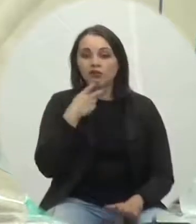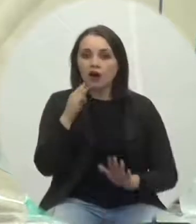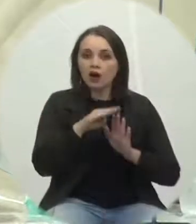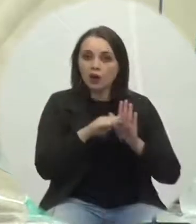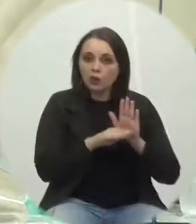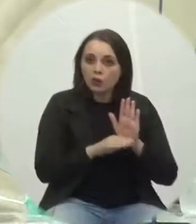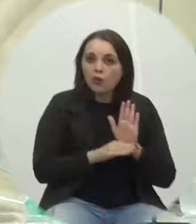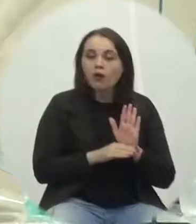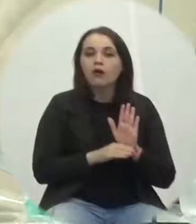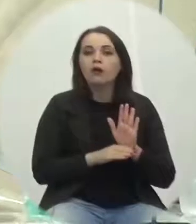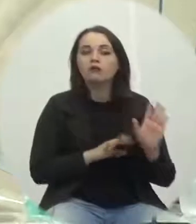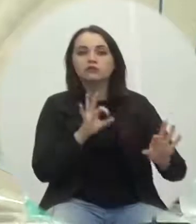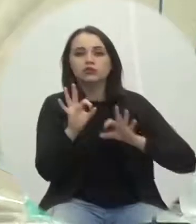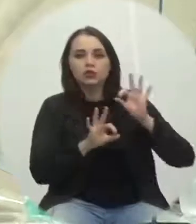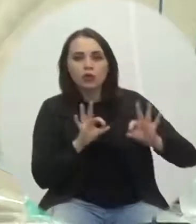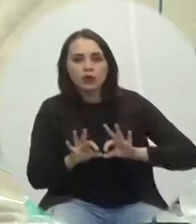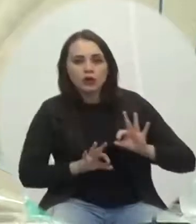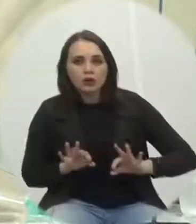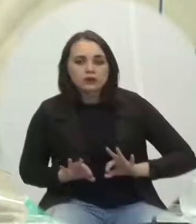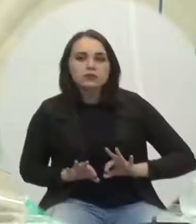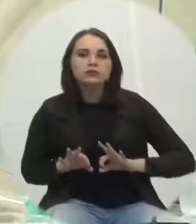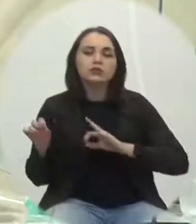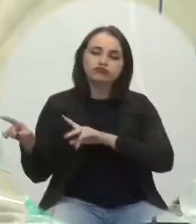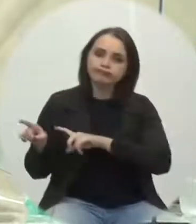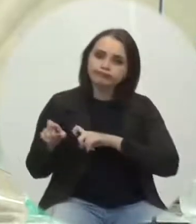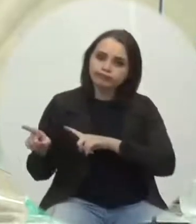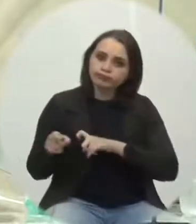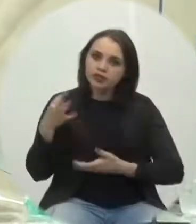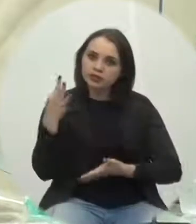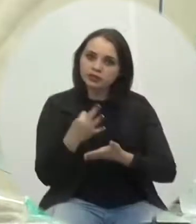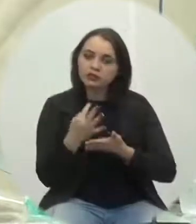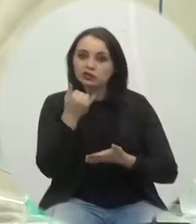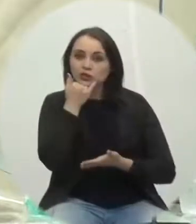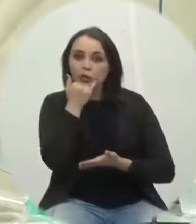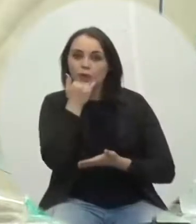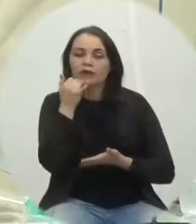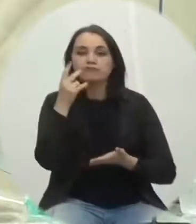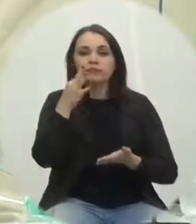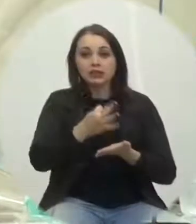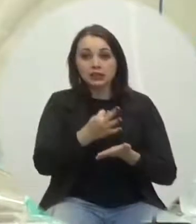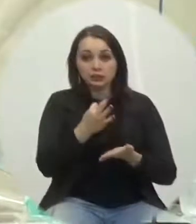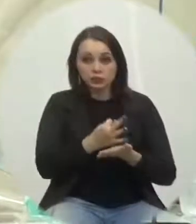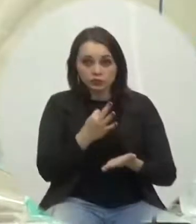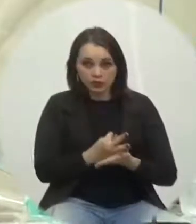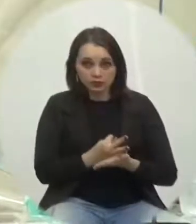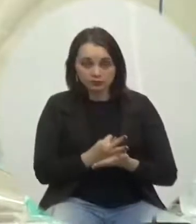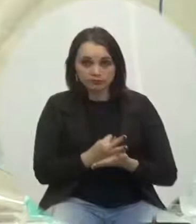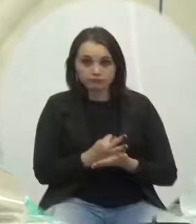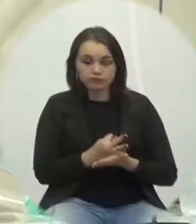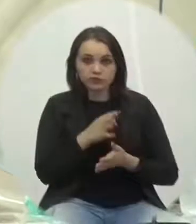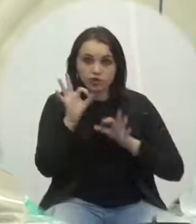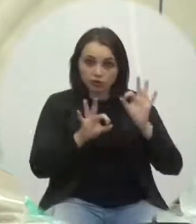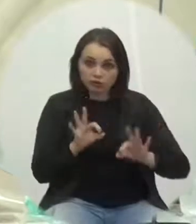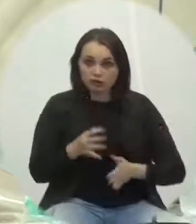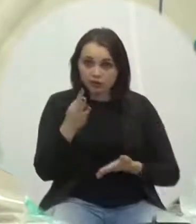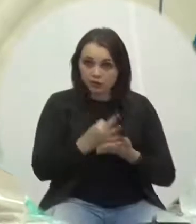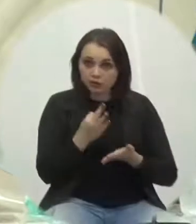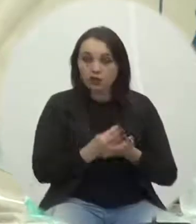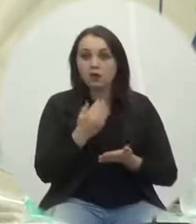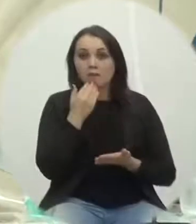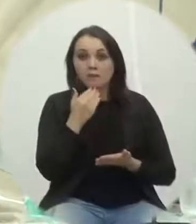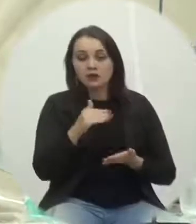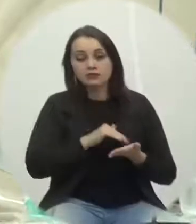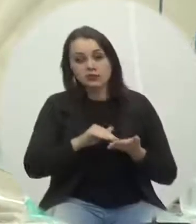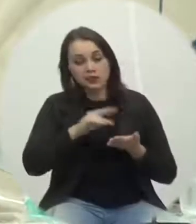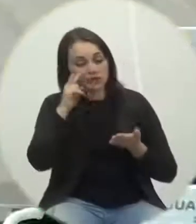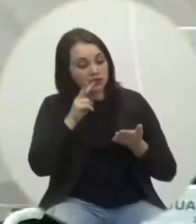extraordinário de regularização fundiária tributária desculpe regularização tributária solicito ao senhor secretário que